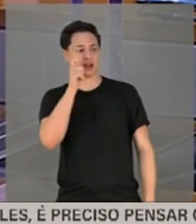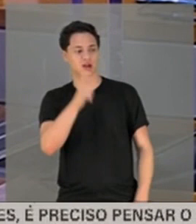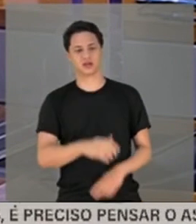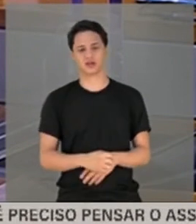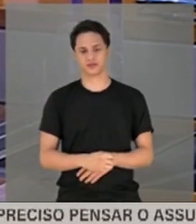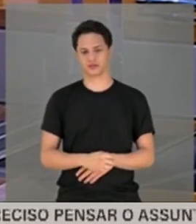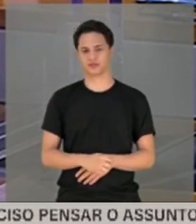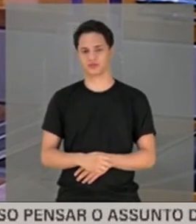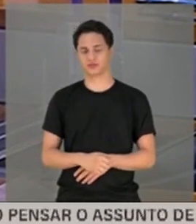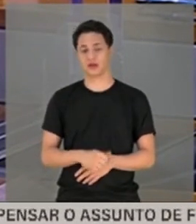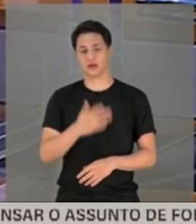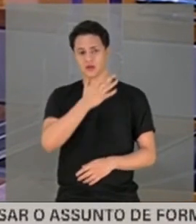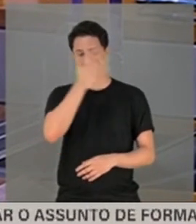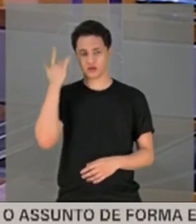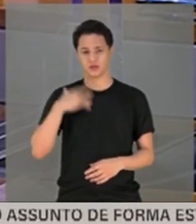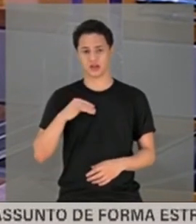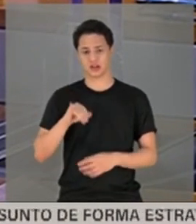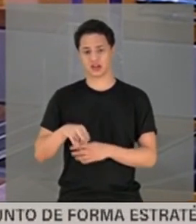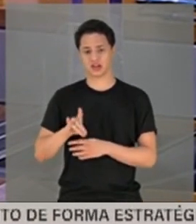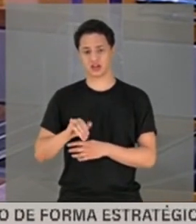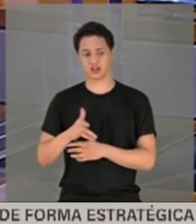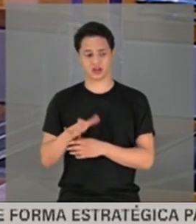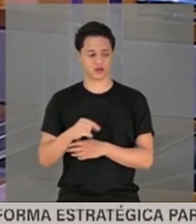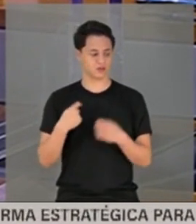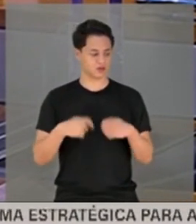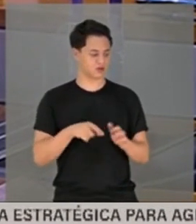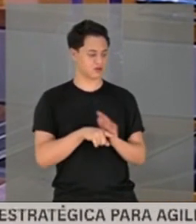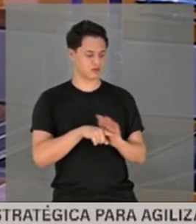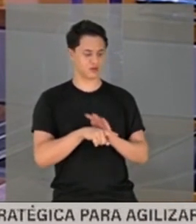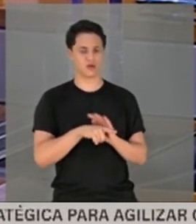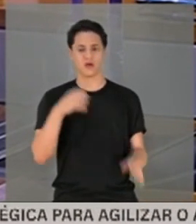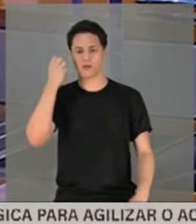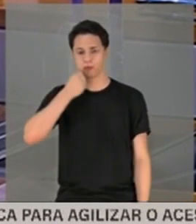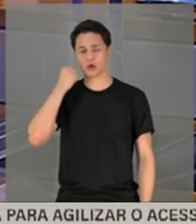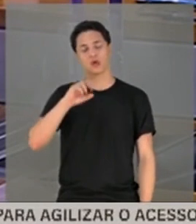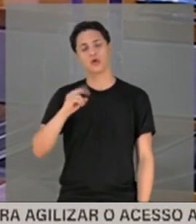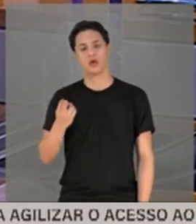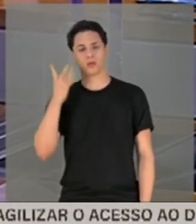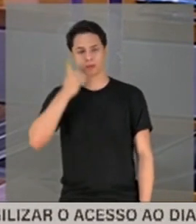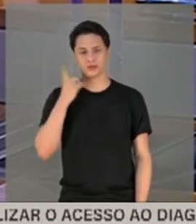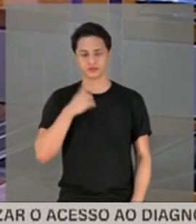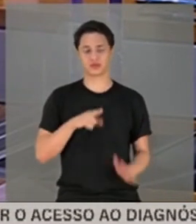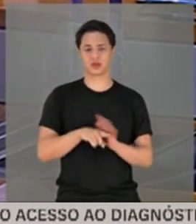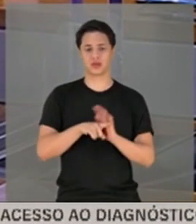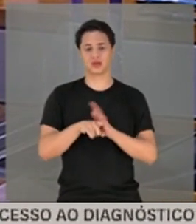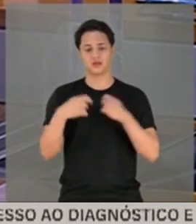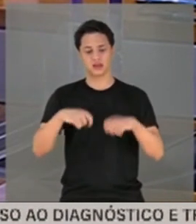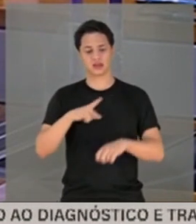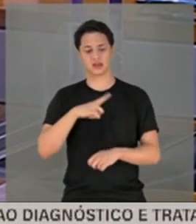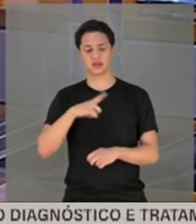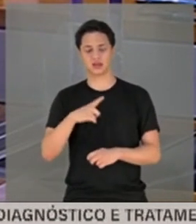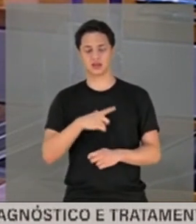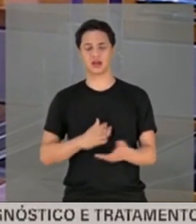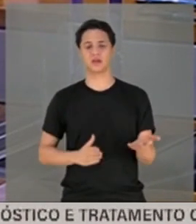E para alguém se indiciar tem que ser investigado. E um senador da República, ou um deputado, para ser investigado, é necessário que haja autorização